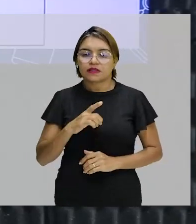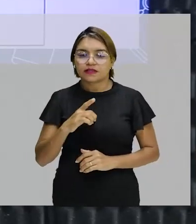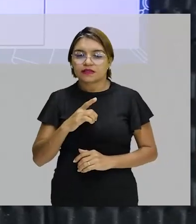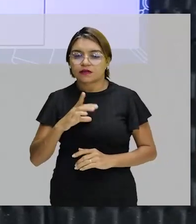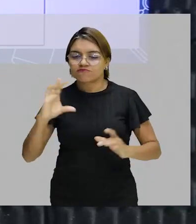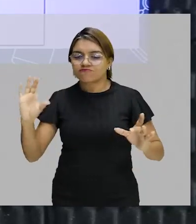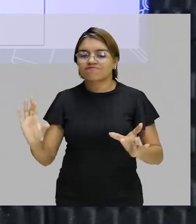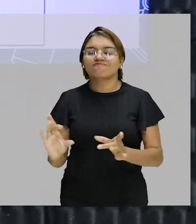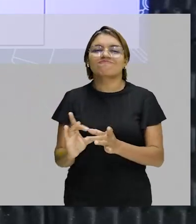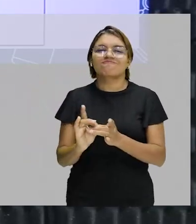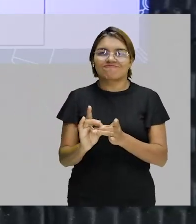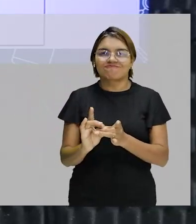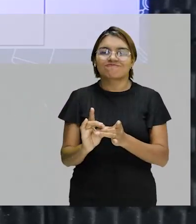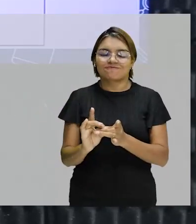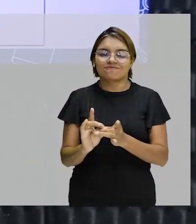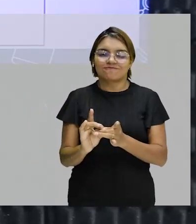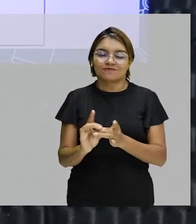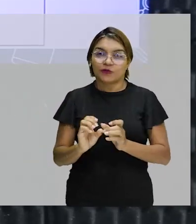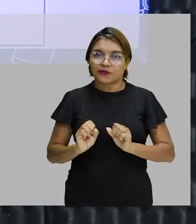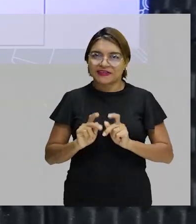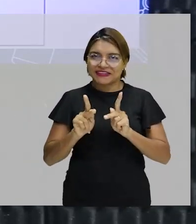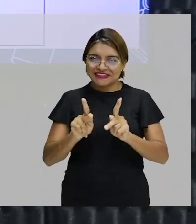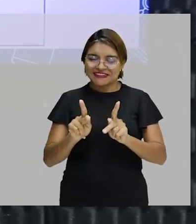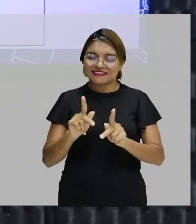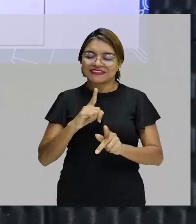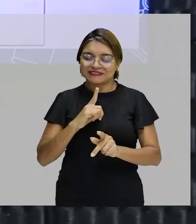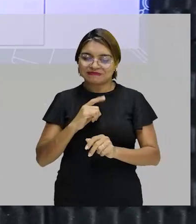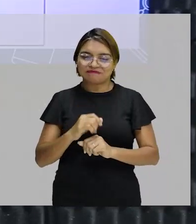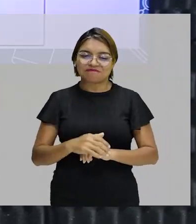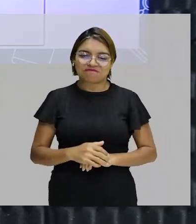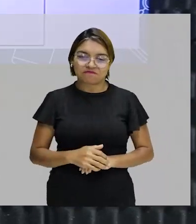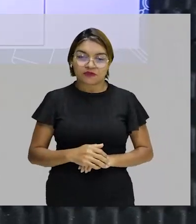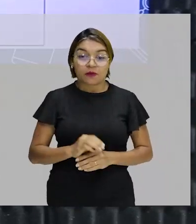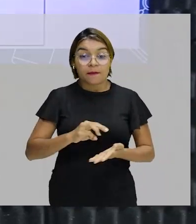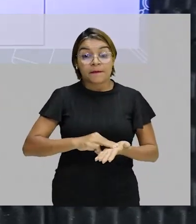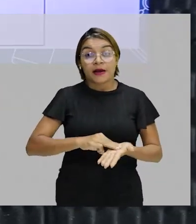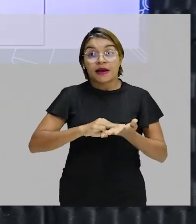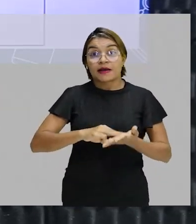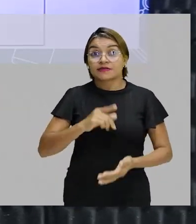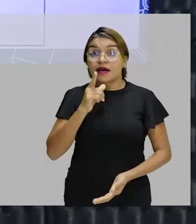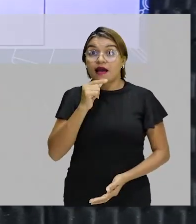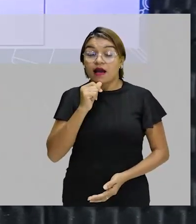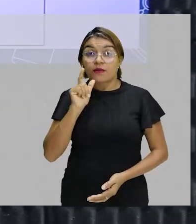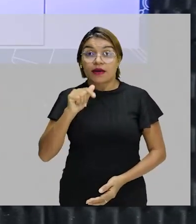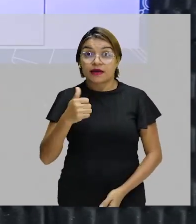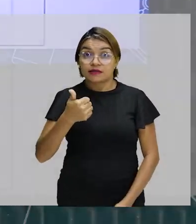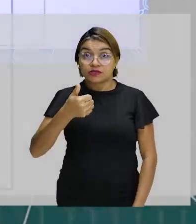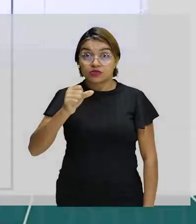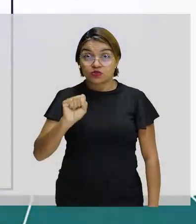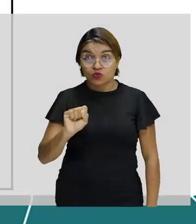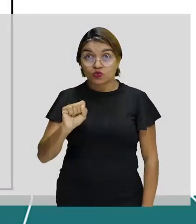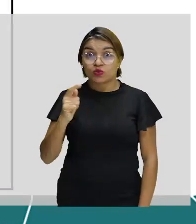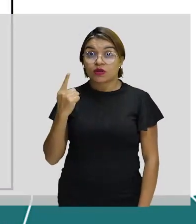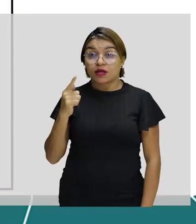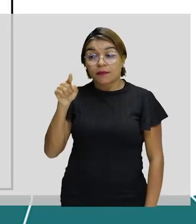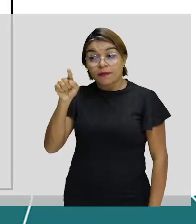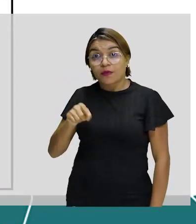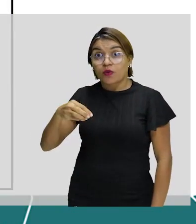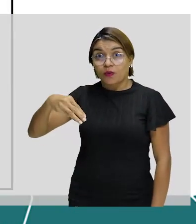uma correspondência. Show de bola? Então, a massa molar da água, 18 gramas por mol.